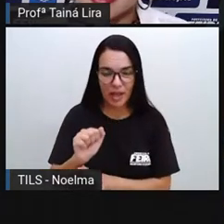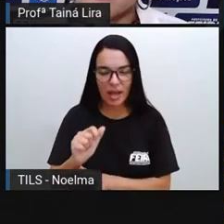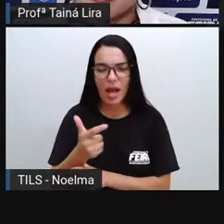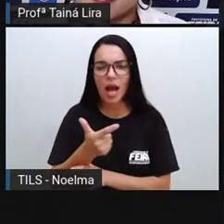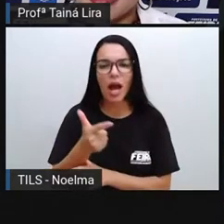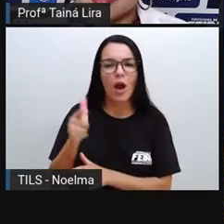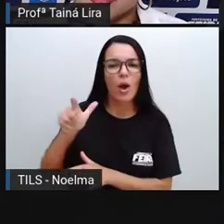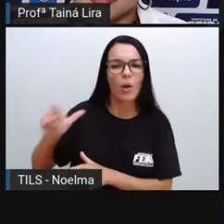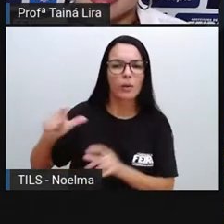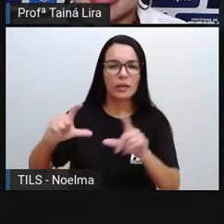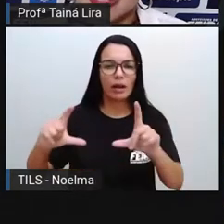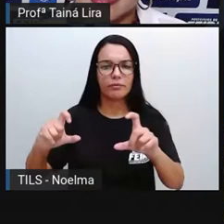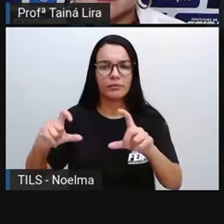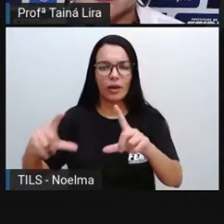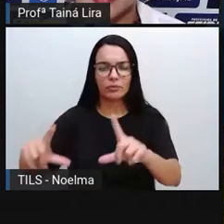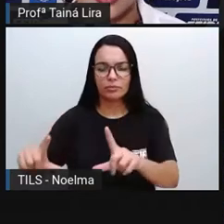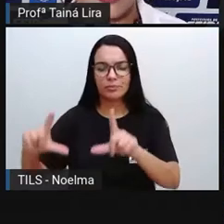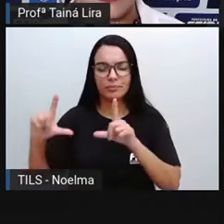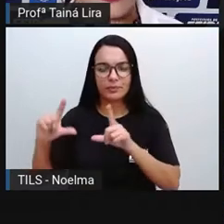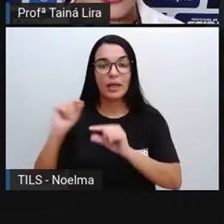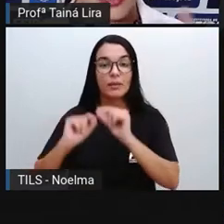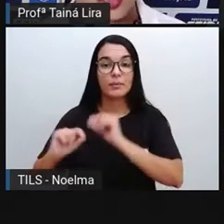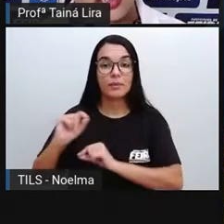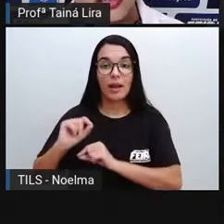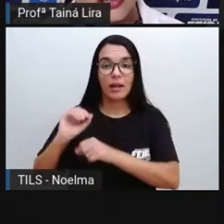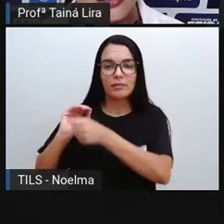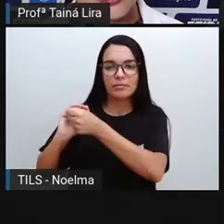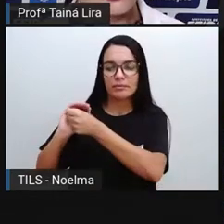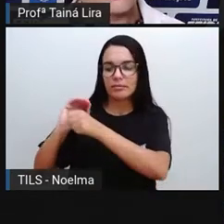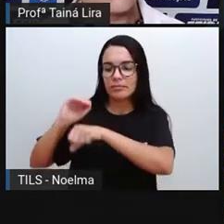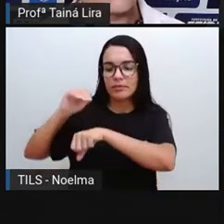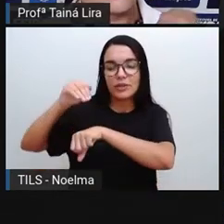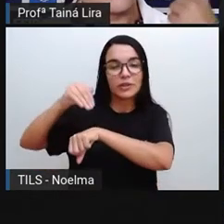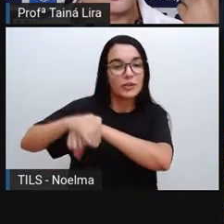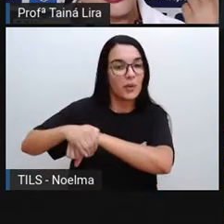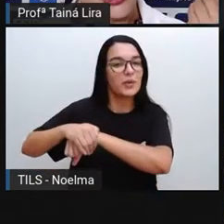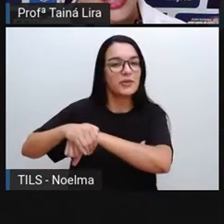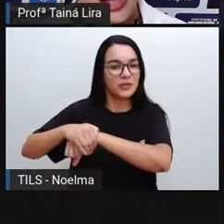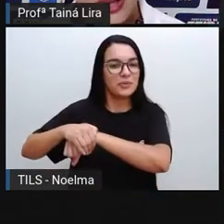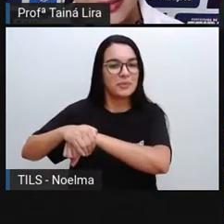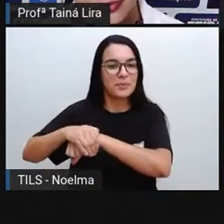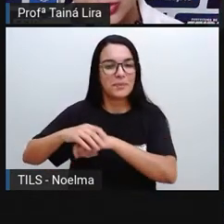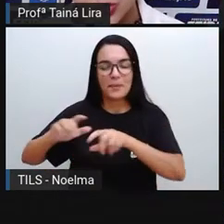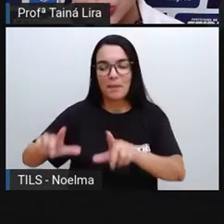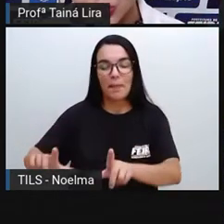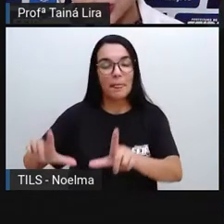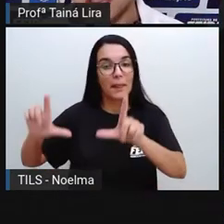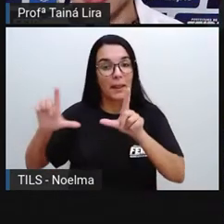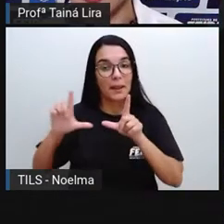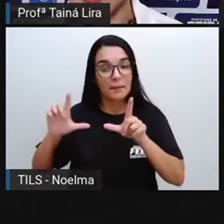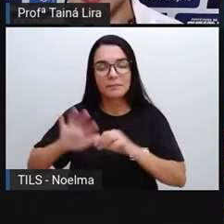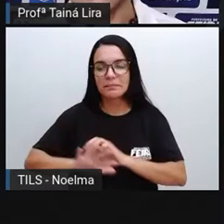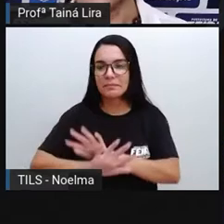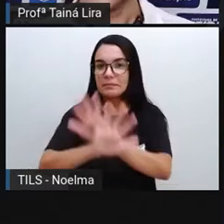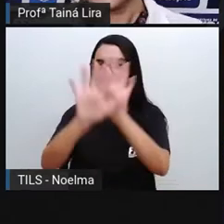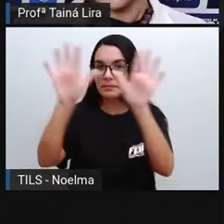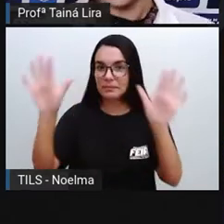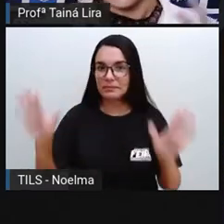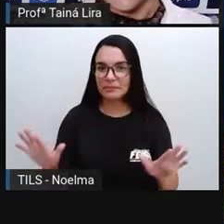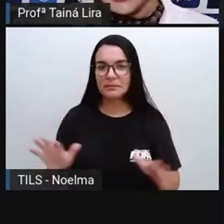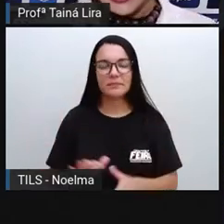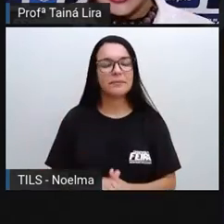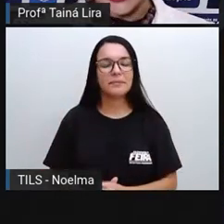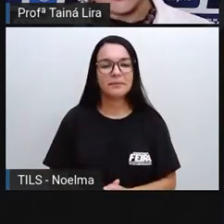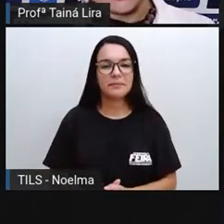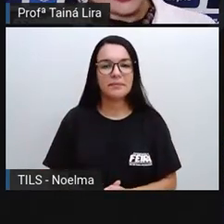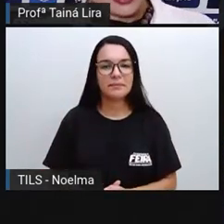é uma imagem, olha lá, de uma paisagem, né? Durante a noite, tá bom? E